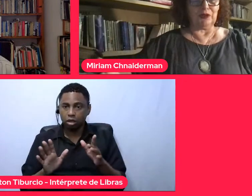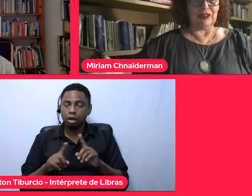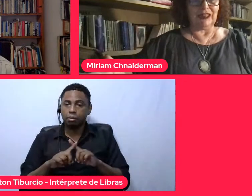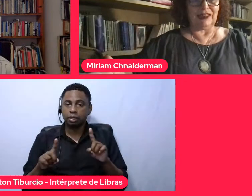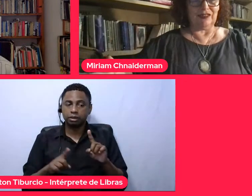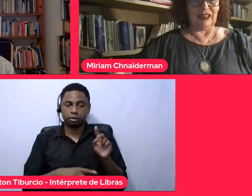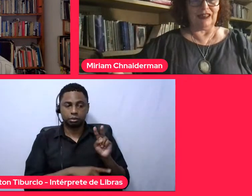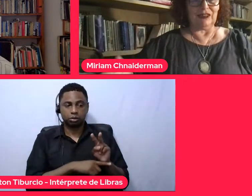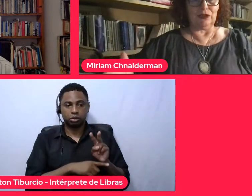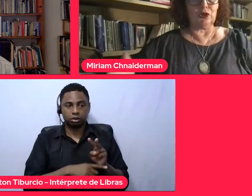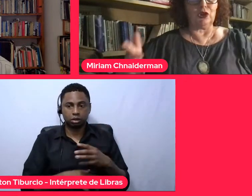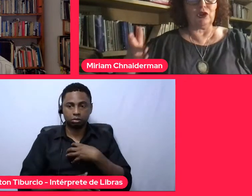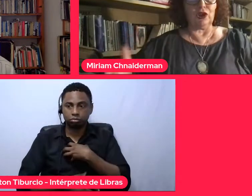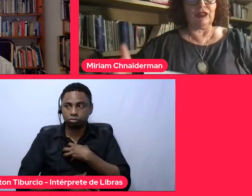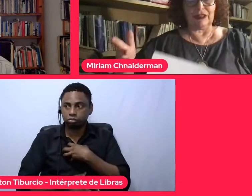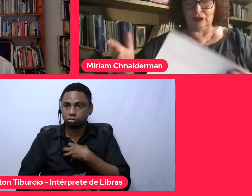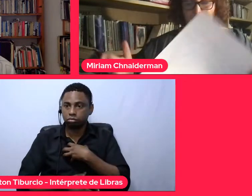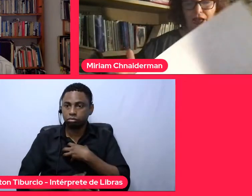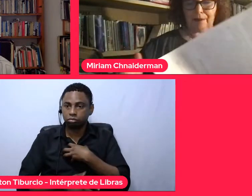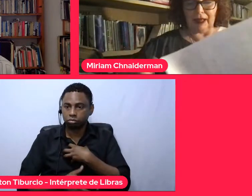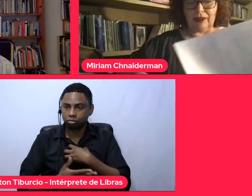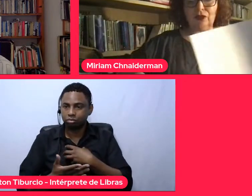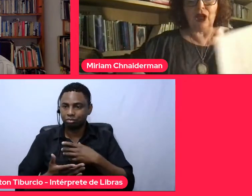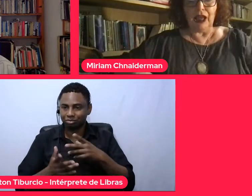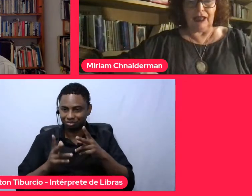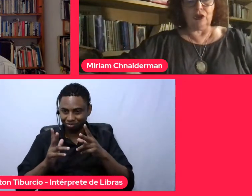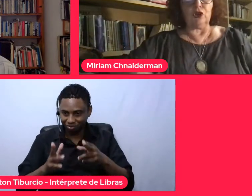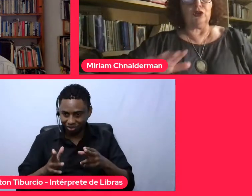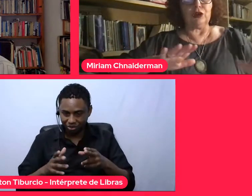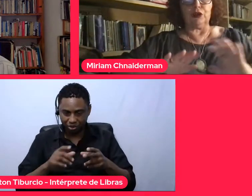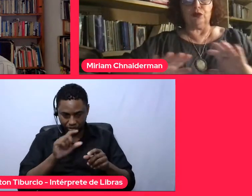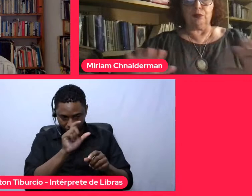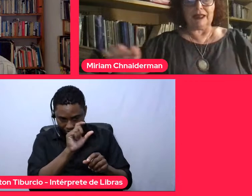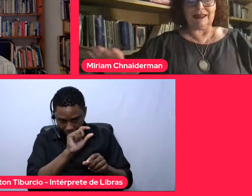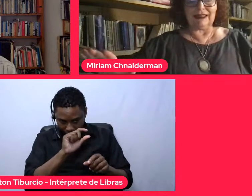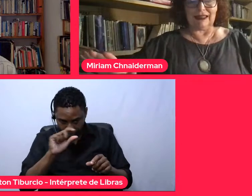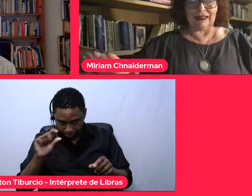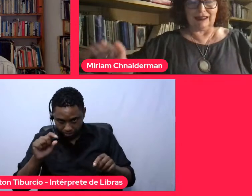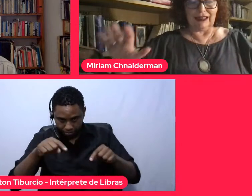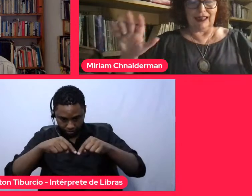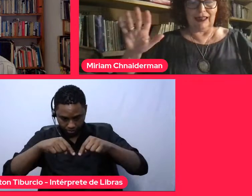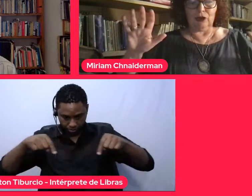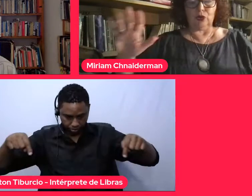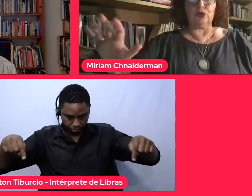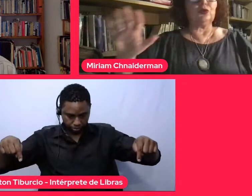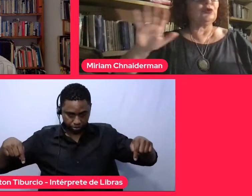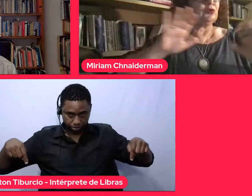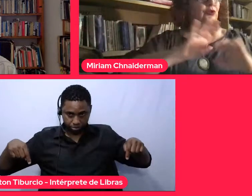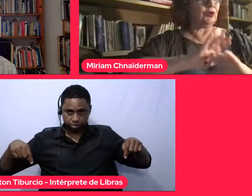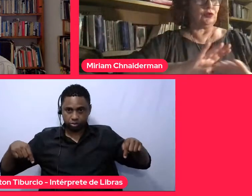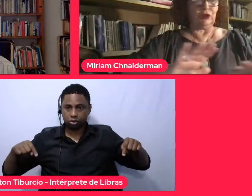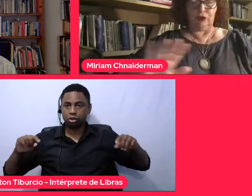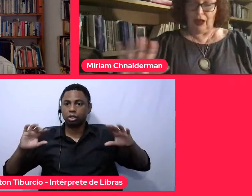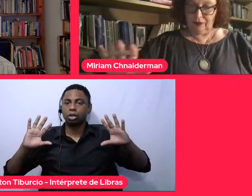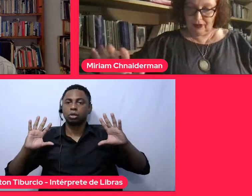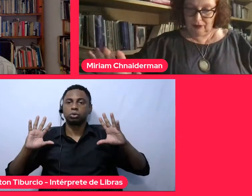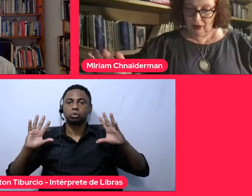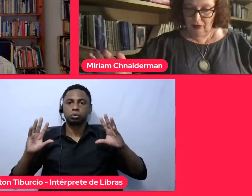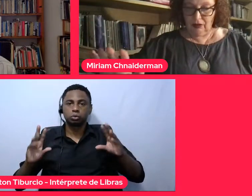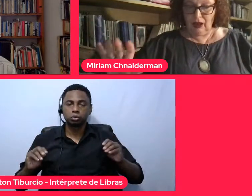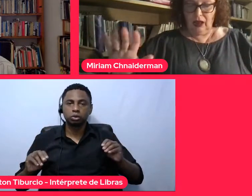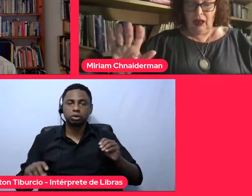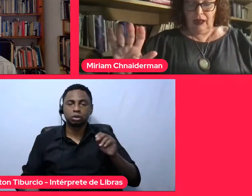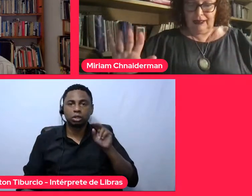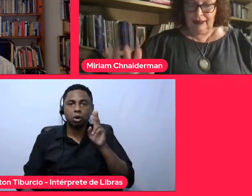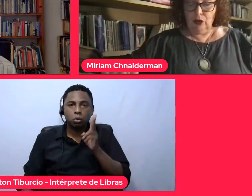obras produziriam neles. Os cordões de isolamento introduziam uma distância e tudo continuavam